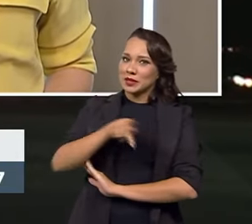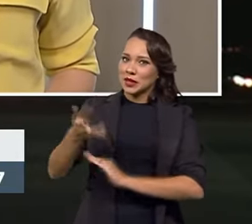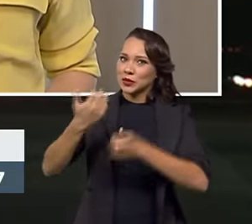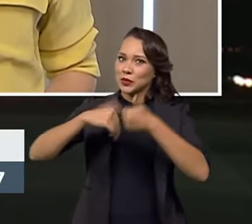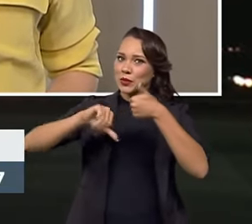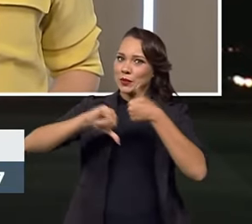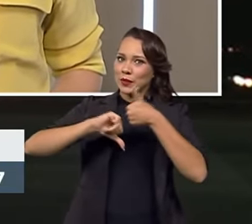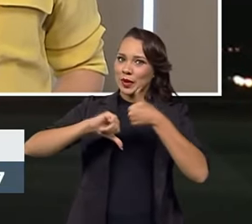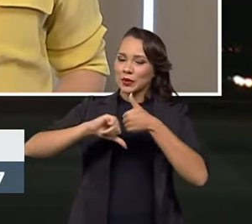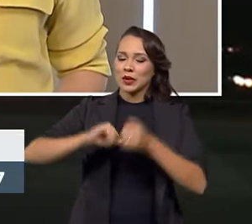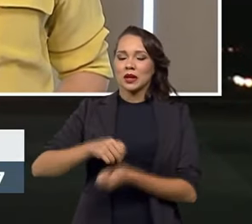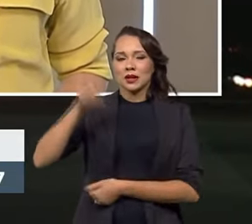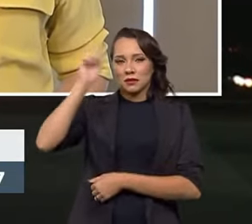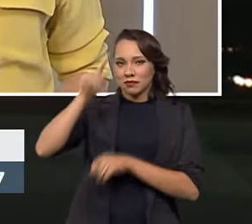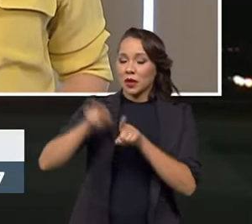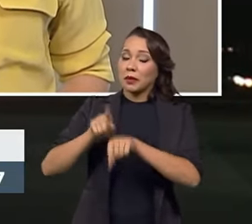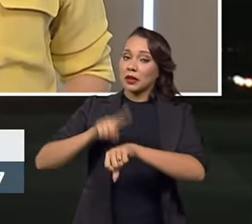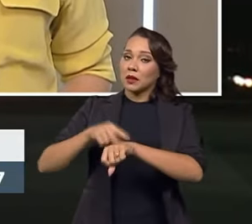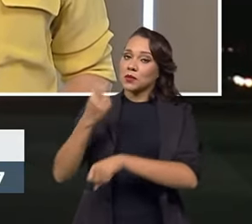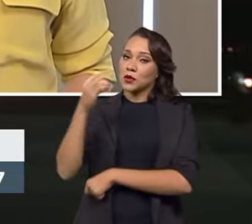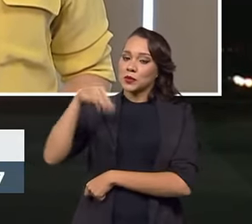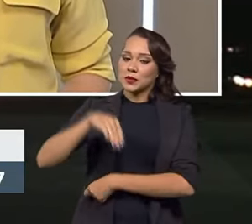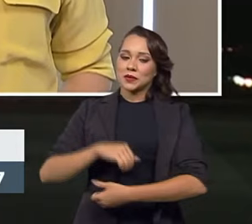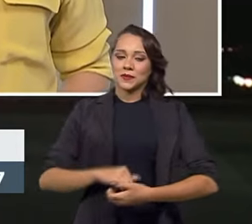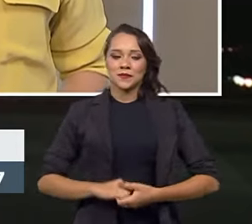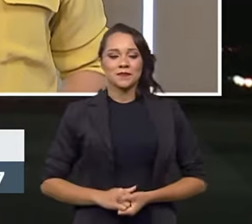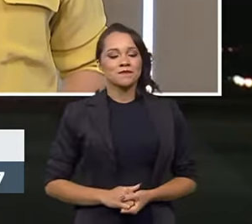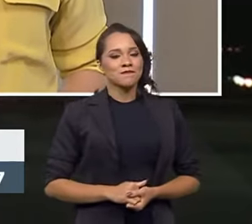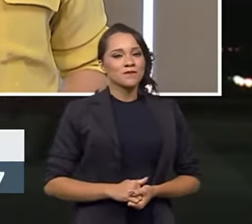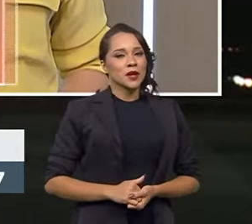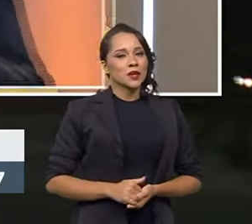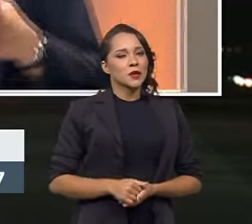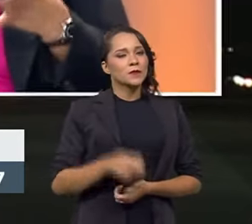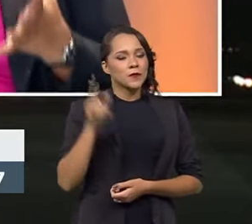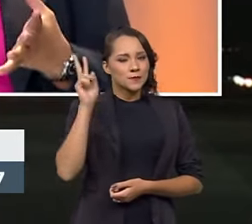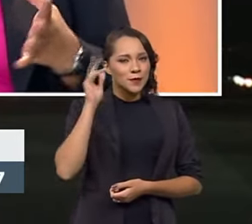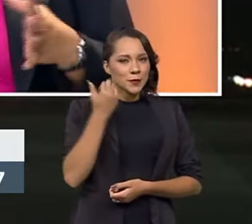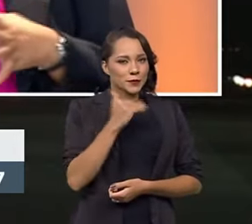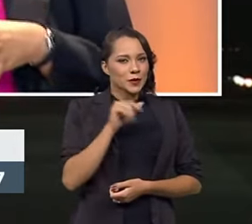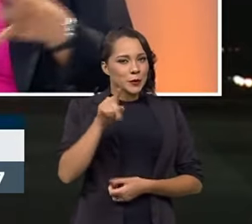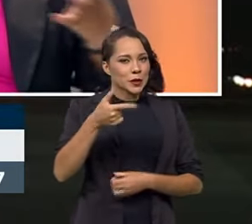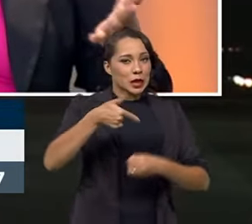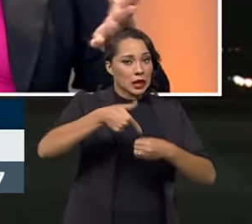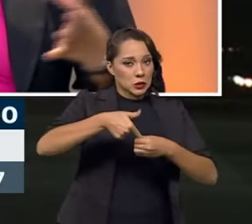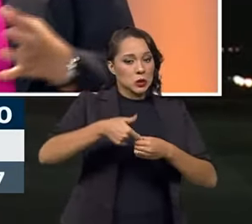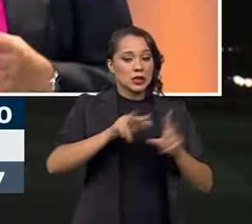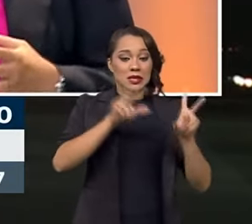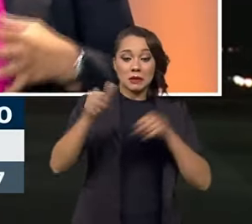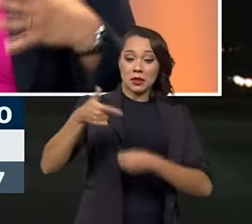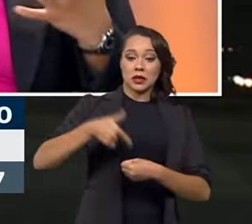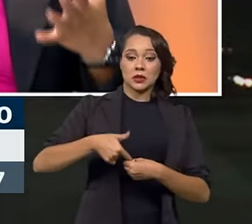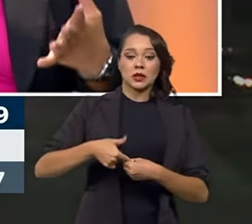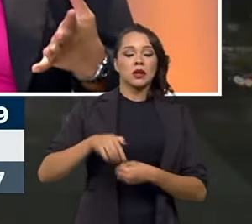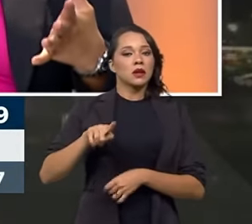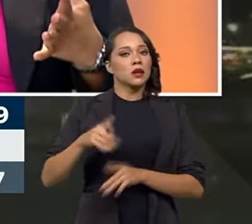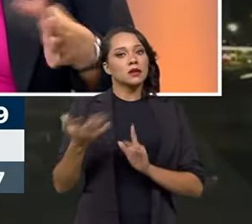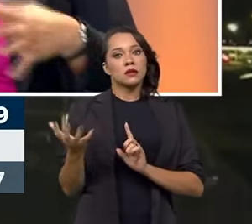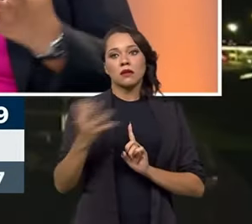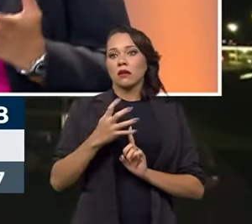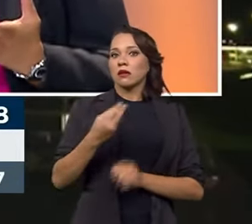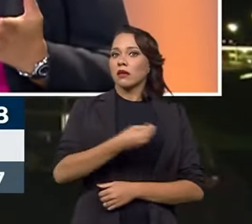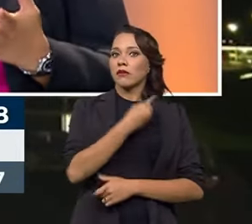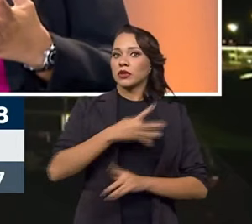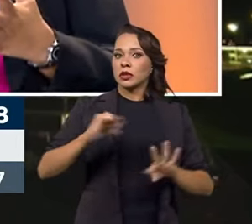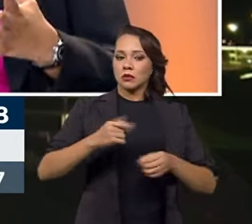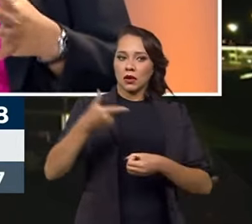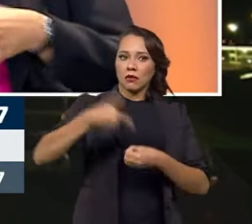Inmetro, lembrando que você também tem dois minutos. Presidente, eu vou pegar um pouco desse gancho da gasolina que eu acho que é uma questão que afeta a vida de todo mundo porque